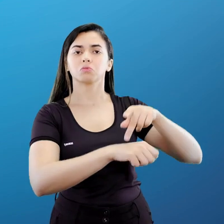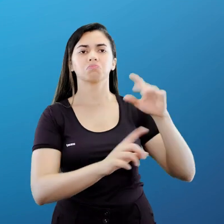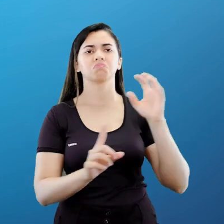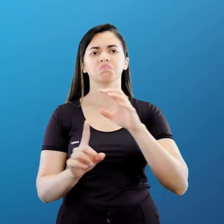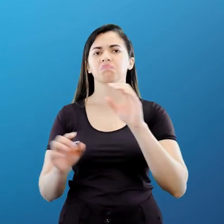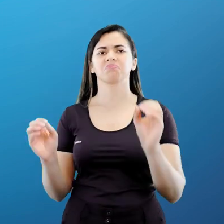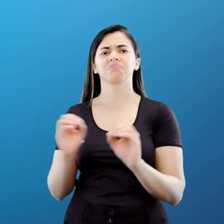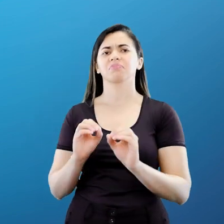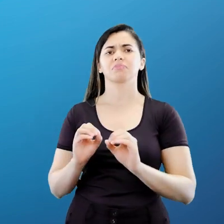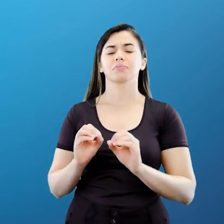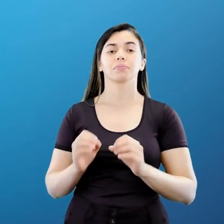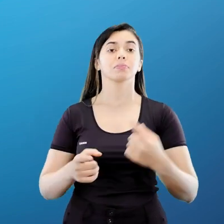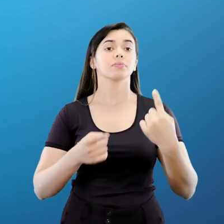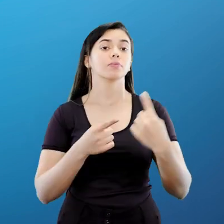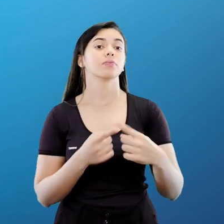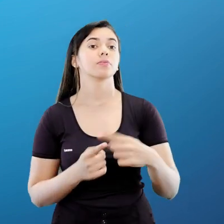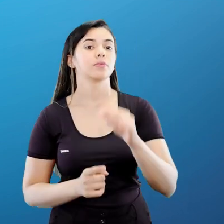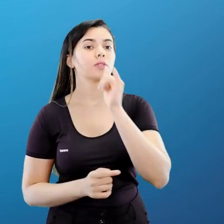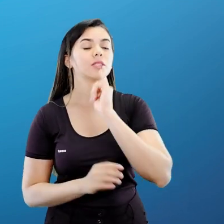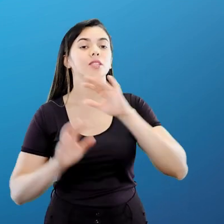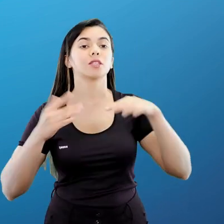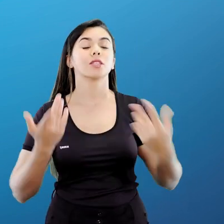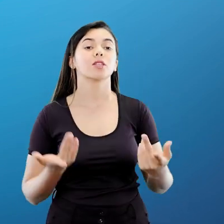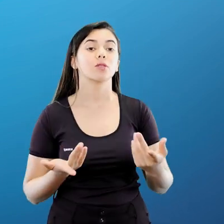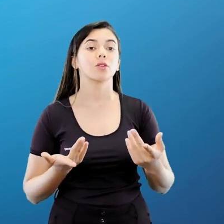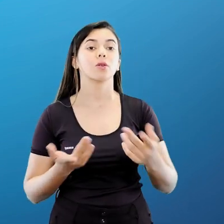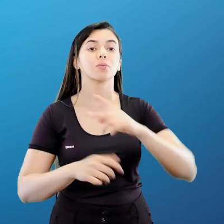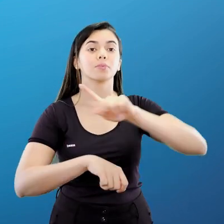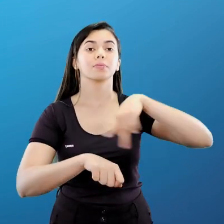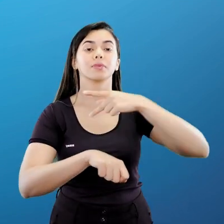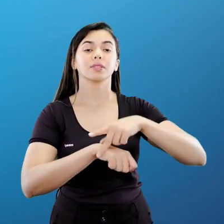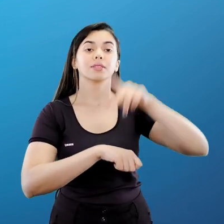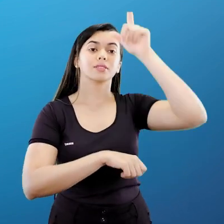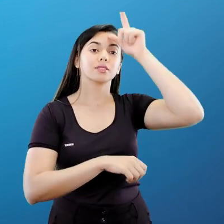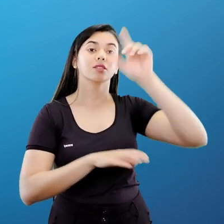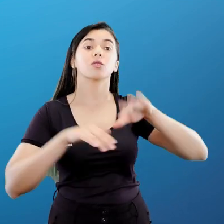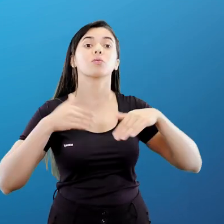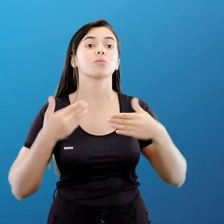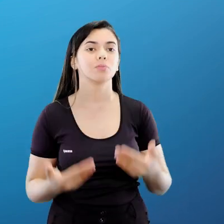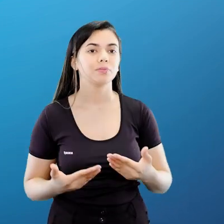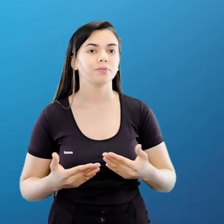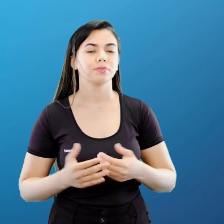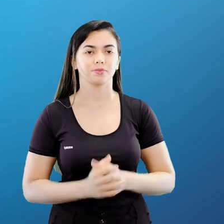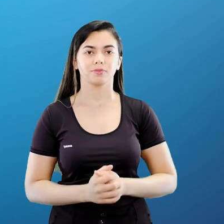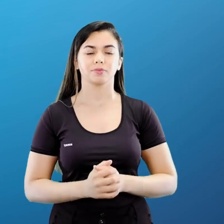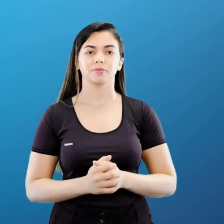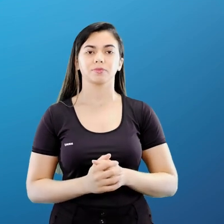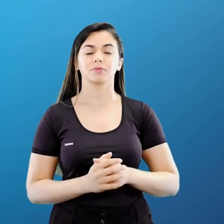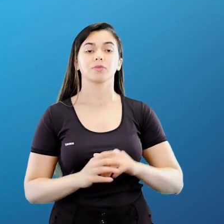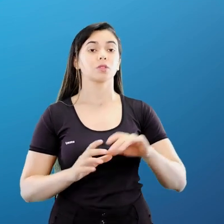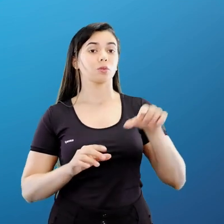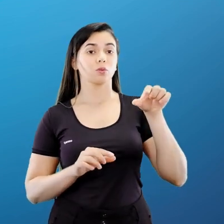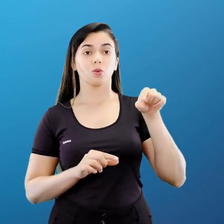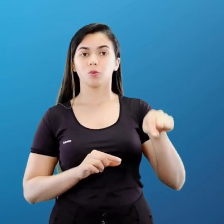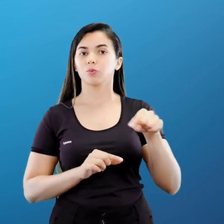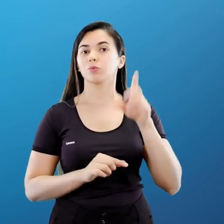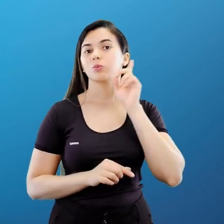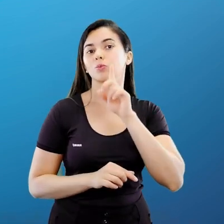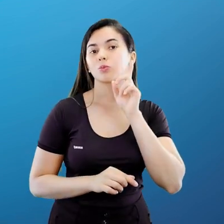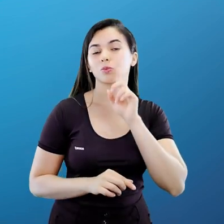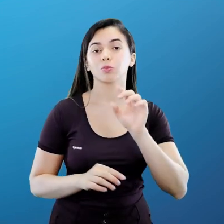contribuem. Porque quem de fato liderava ia lá e dizia, vocês vão fazer isso e isso isso, era ou os Estados Unidos